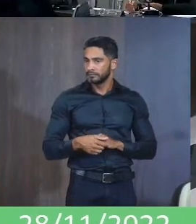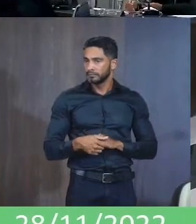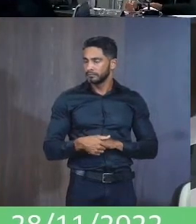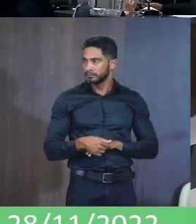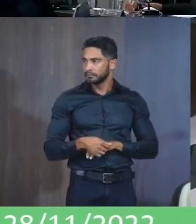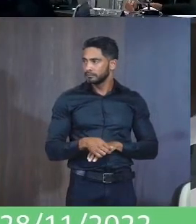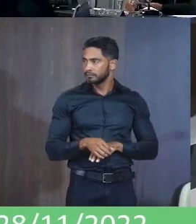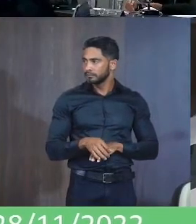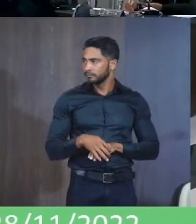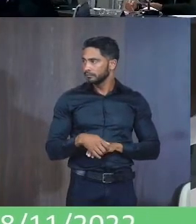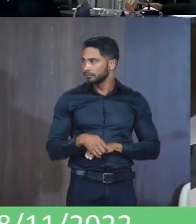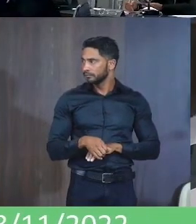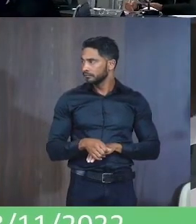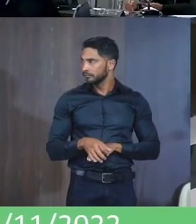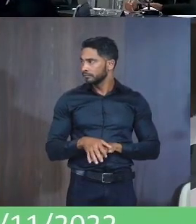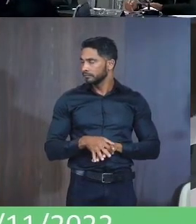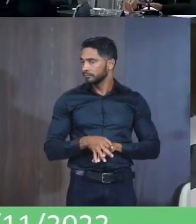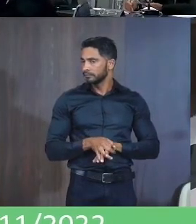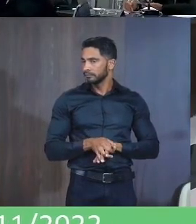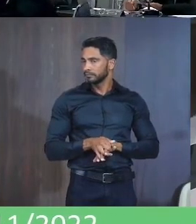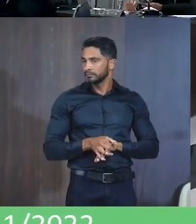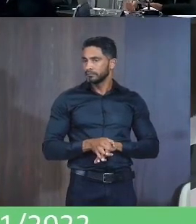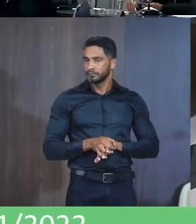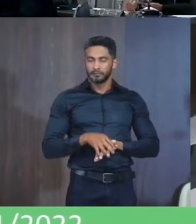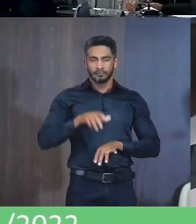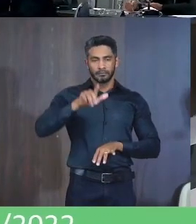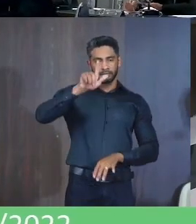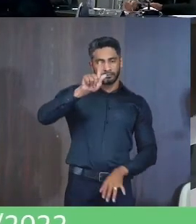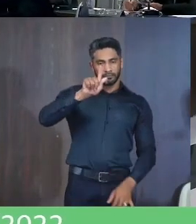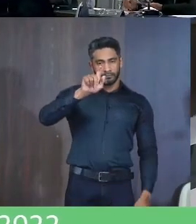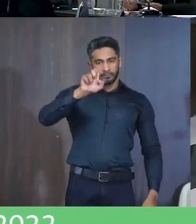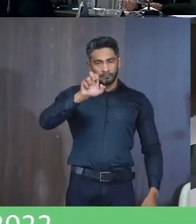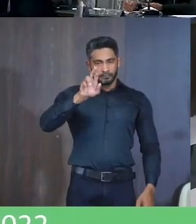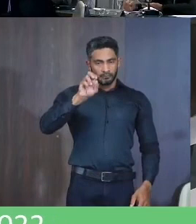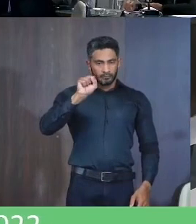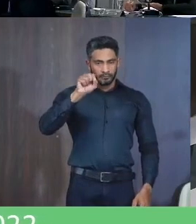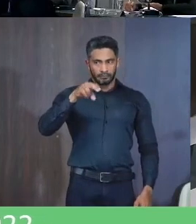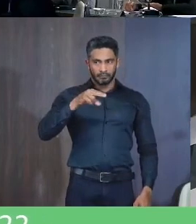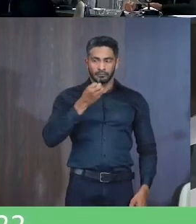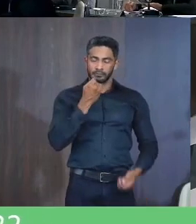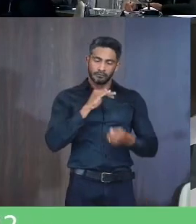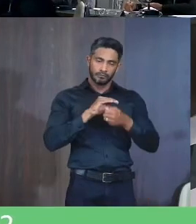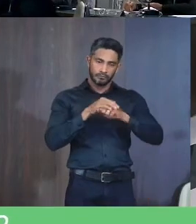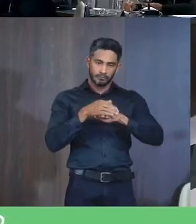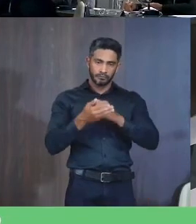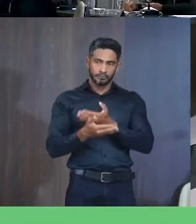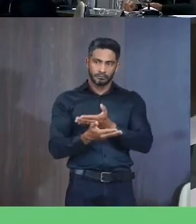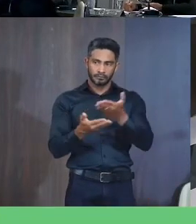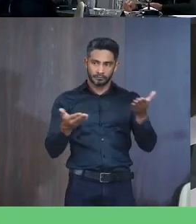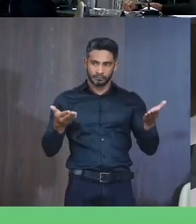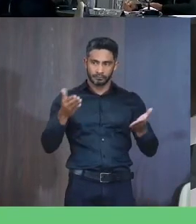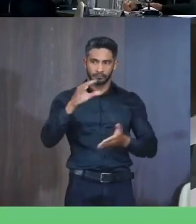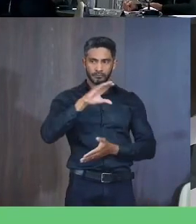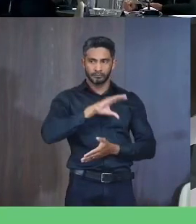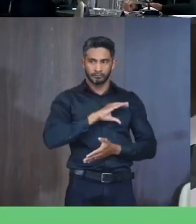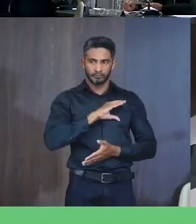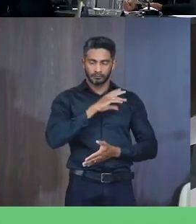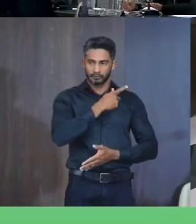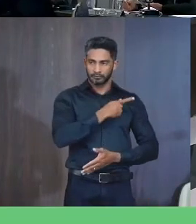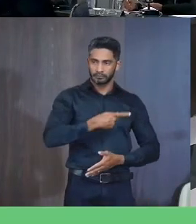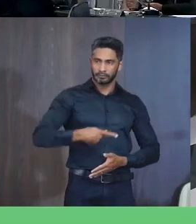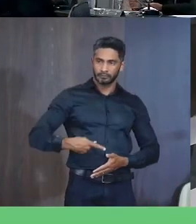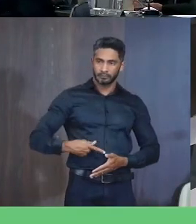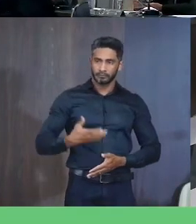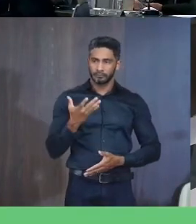Presidente Passa para o Gerson Depois eu passo para a senhora Vereador Gerson Boa noite a todos Boa noite aos colegas Presidentes